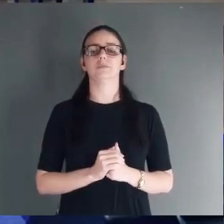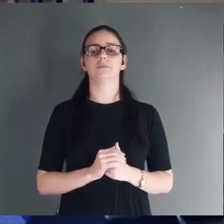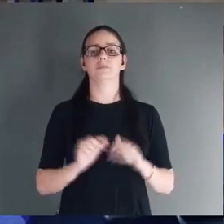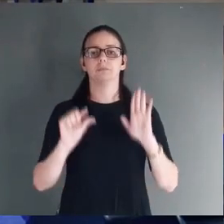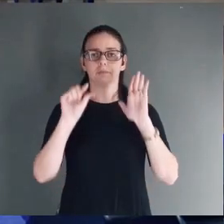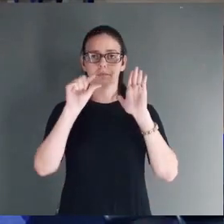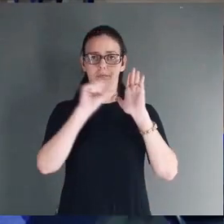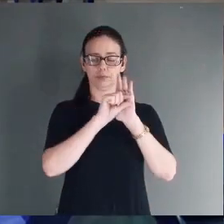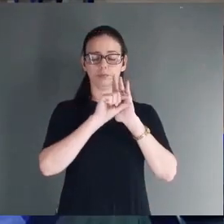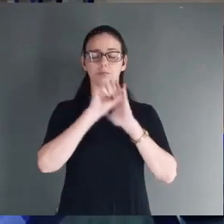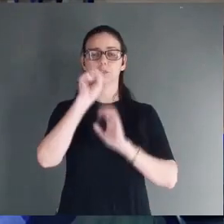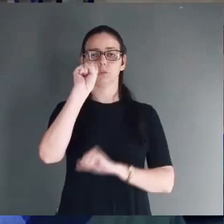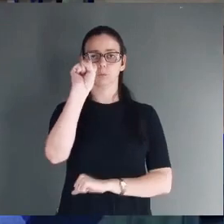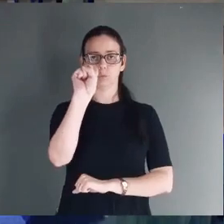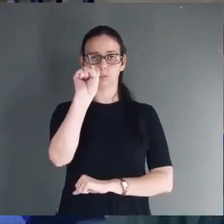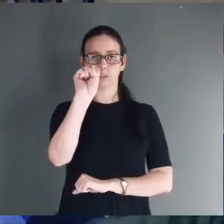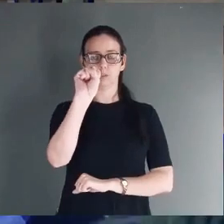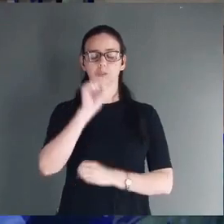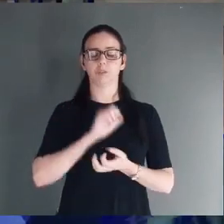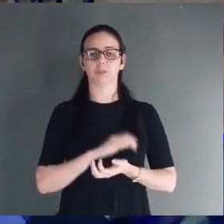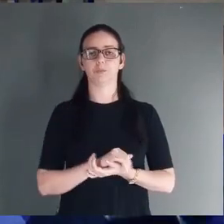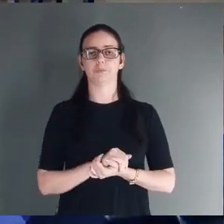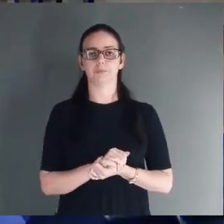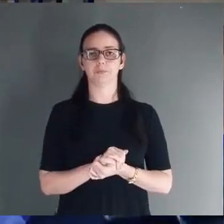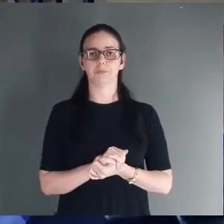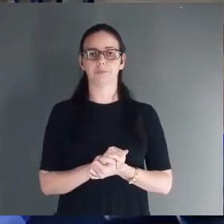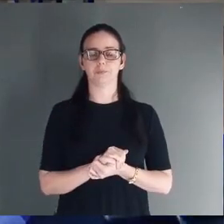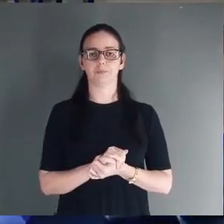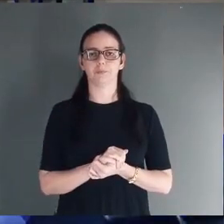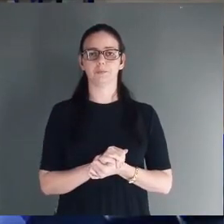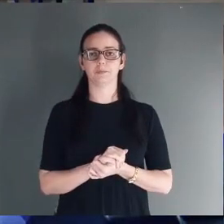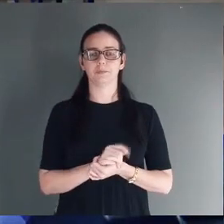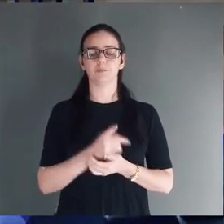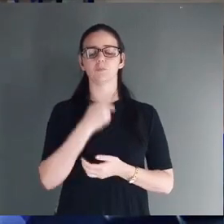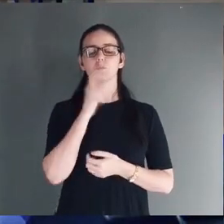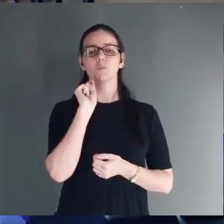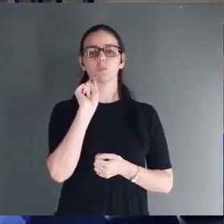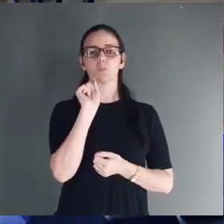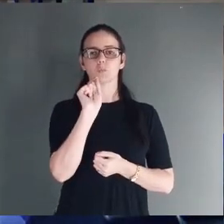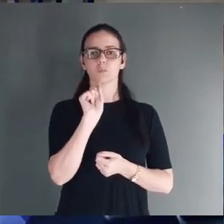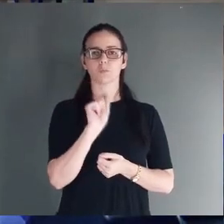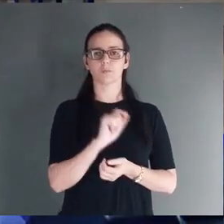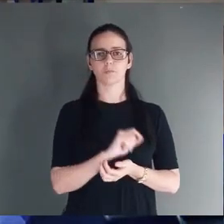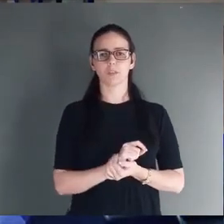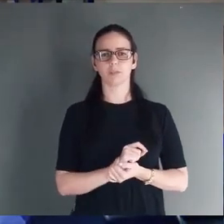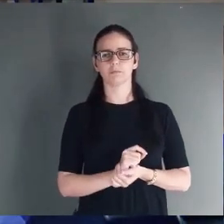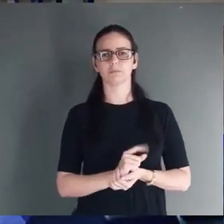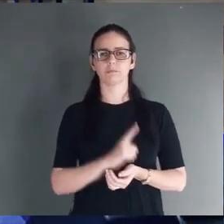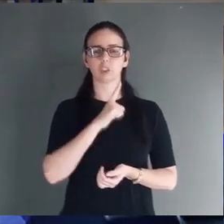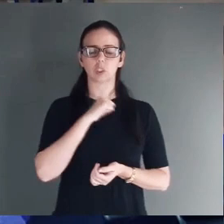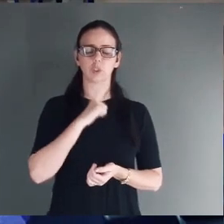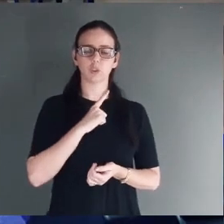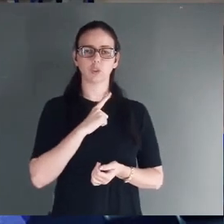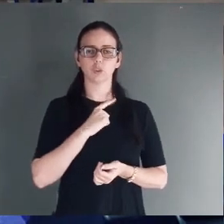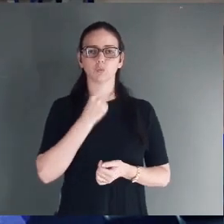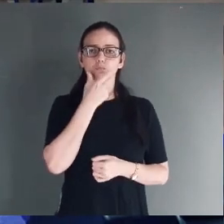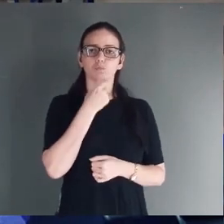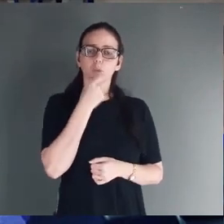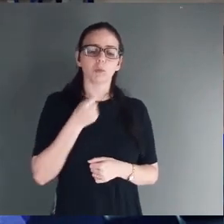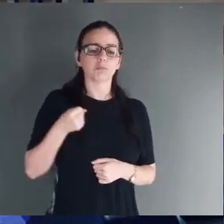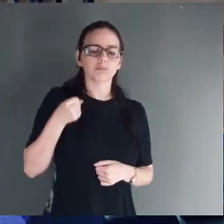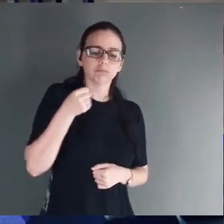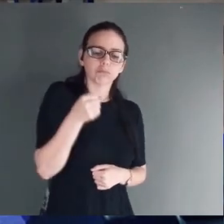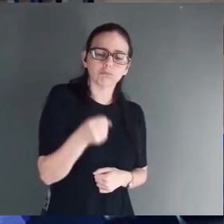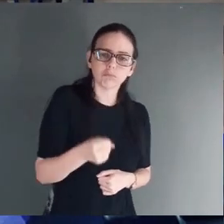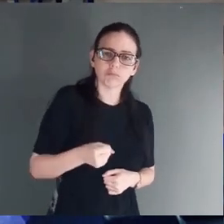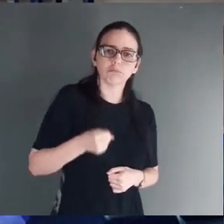verso 8, vai nos dizer o seguinte, havia pastores que estavam nos campos